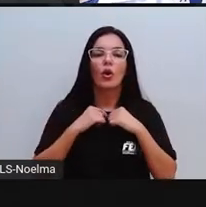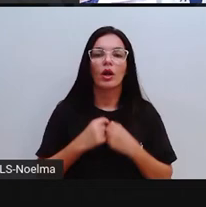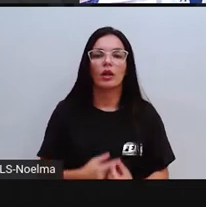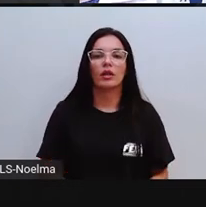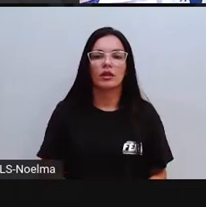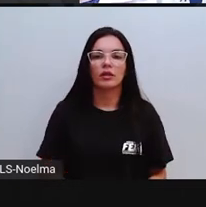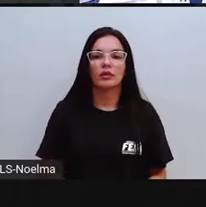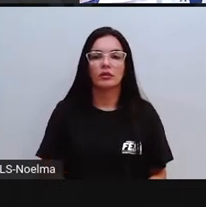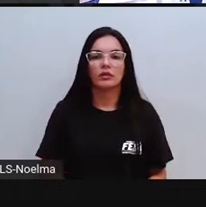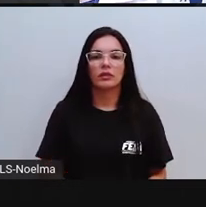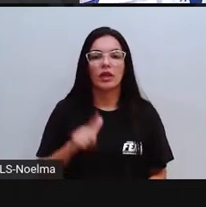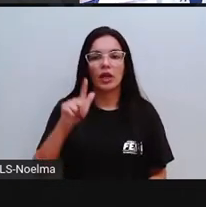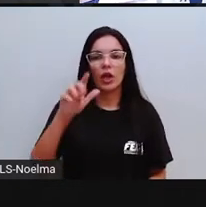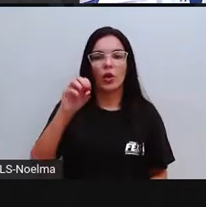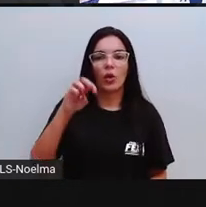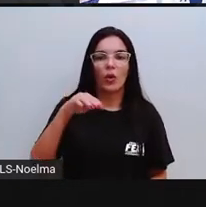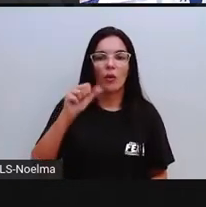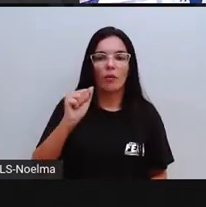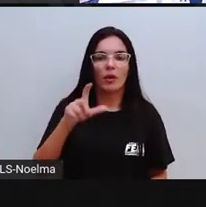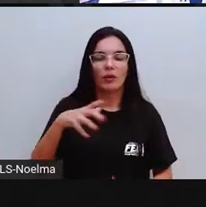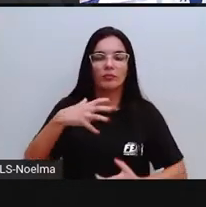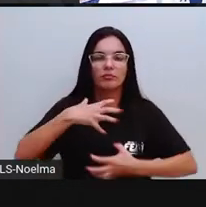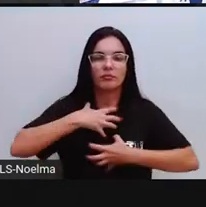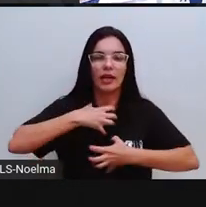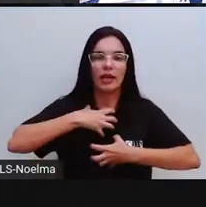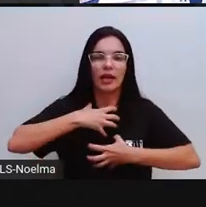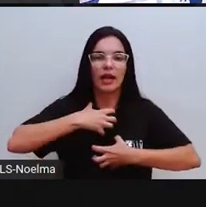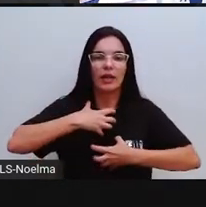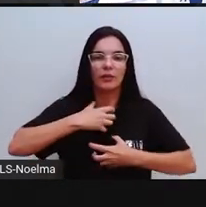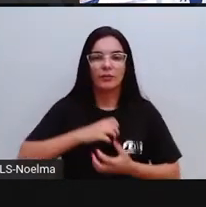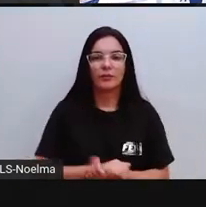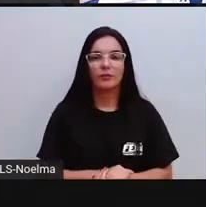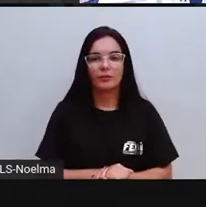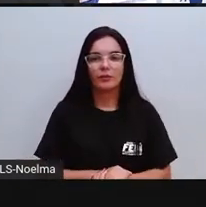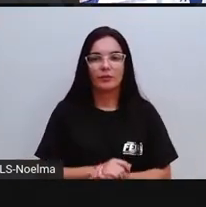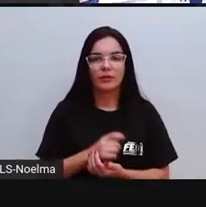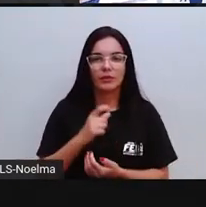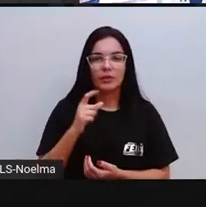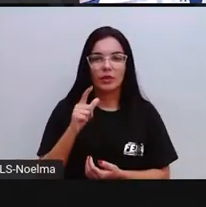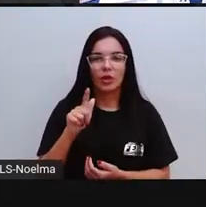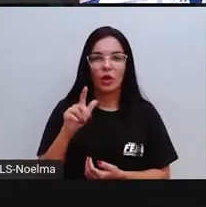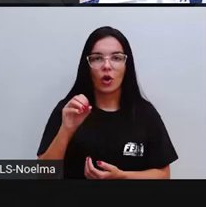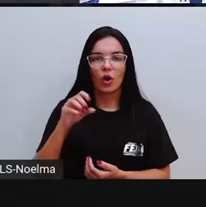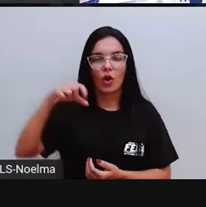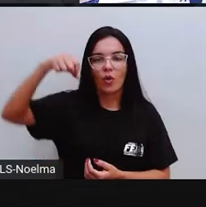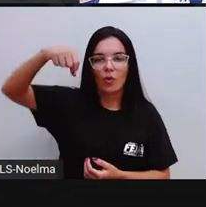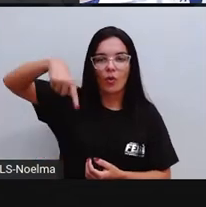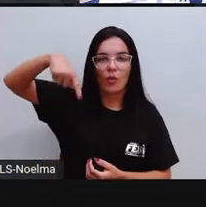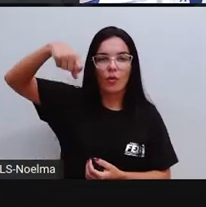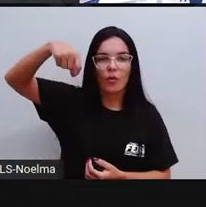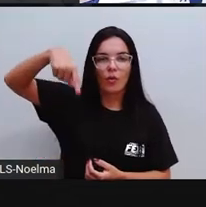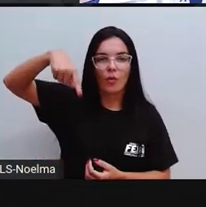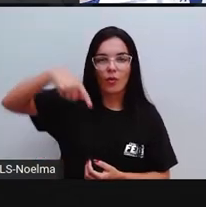GOMMA, GORILA, GOTA,